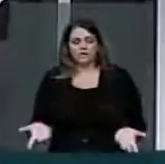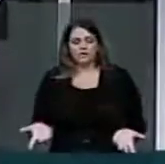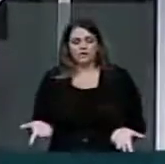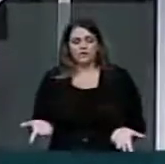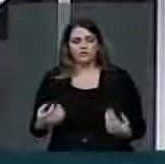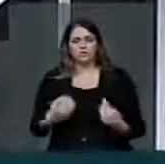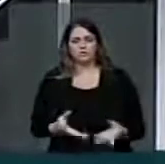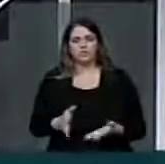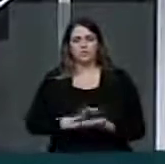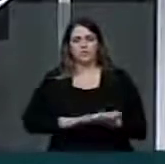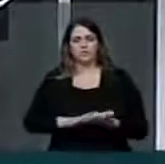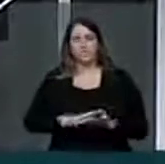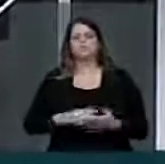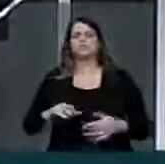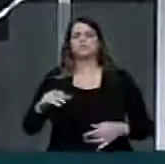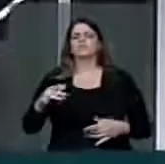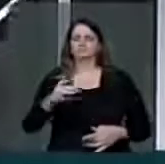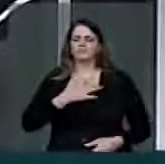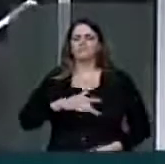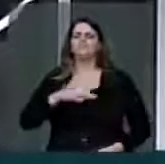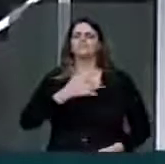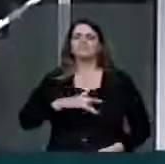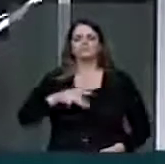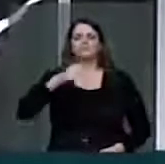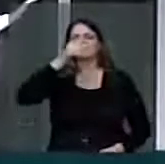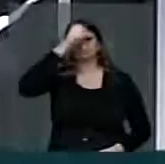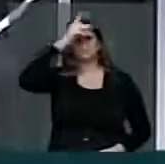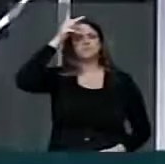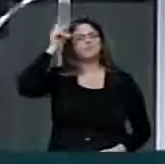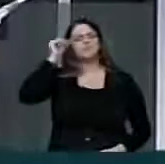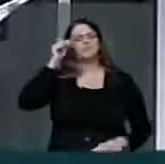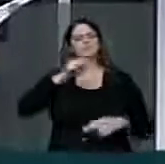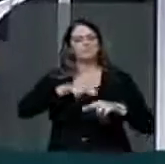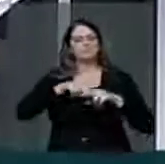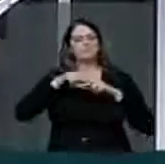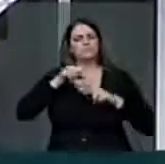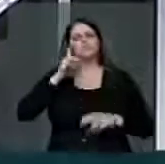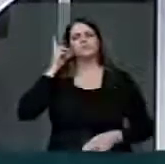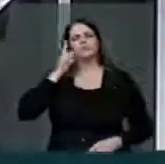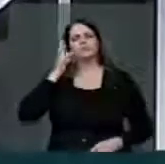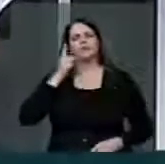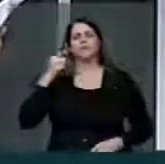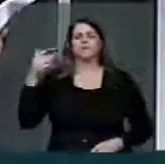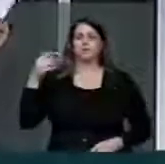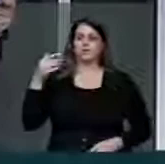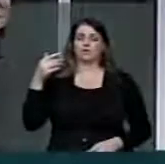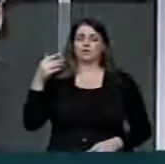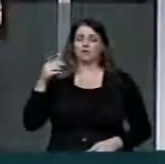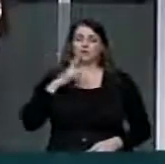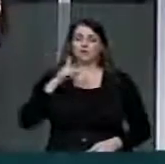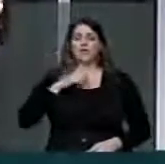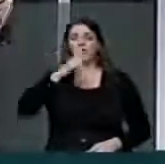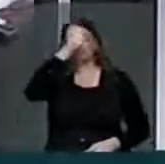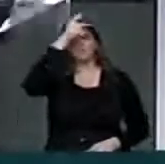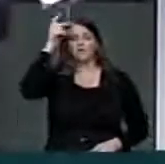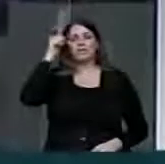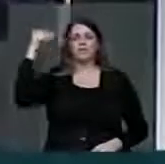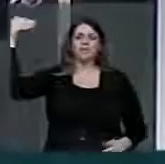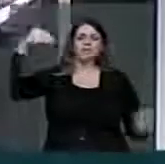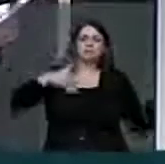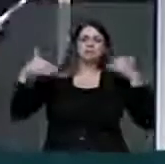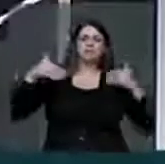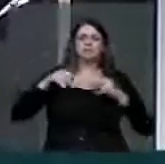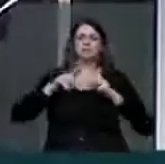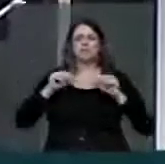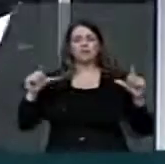Coitado dos prefeitos. Por isso, senhores deputados, que os prefeitos vêm aqui, toda semana estão cheia